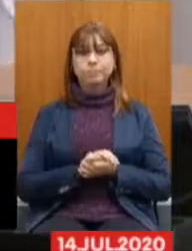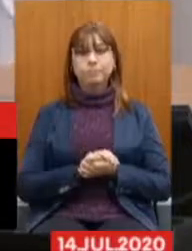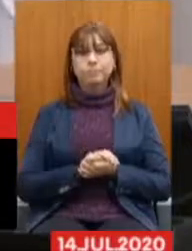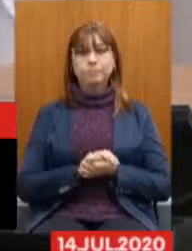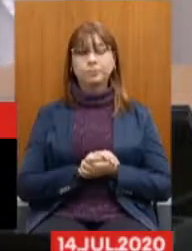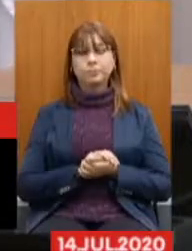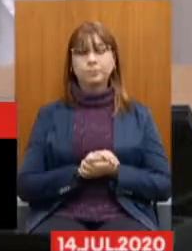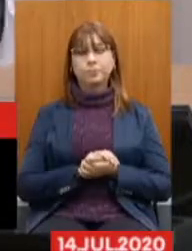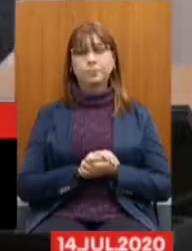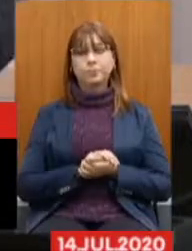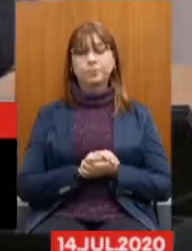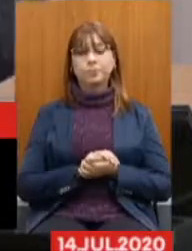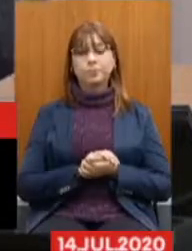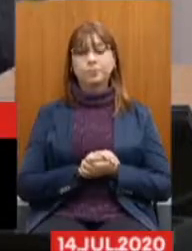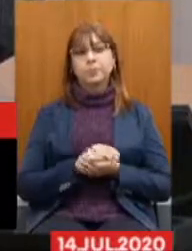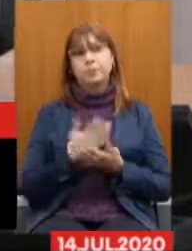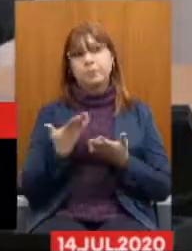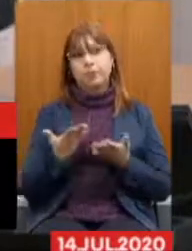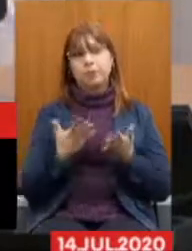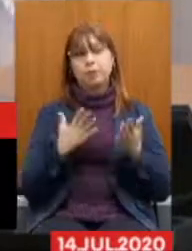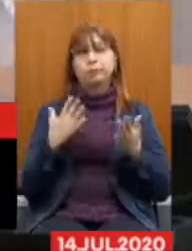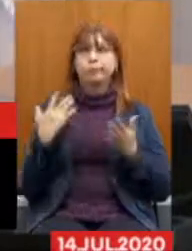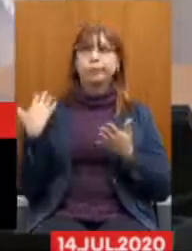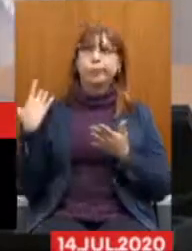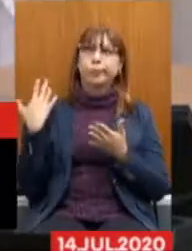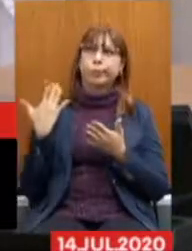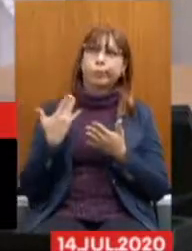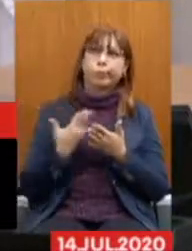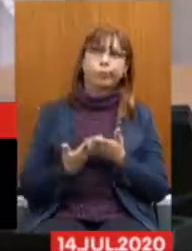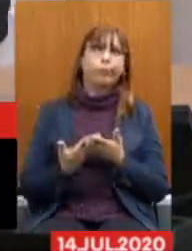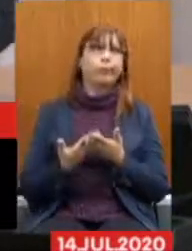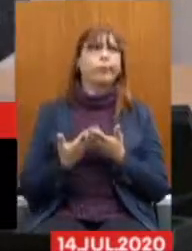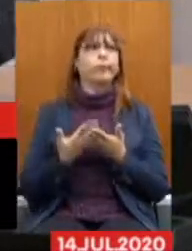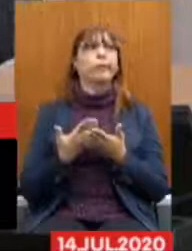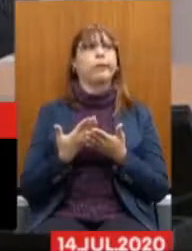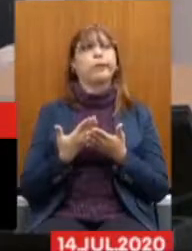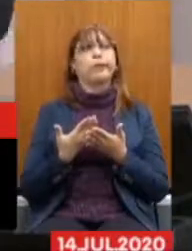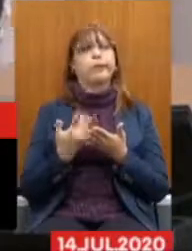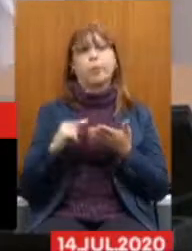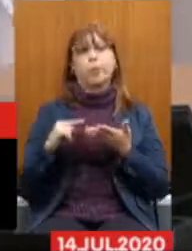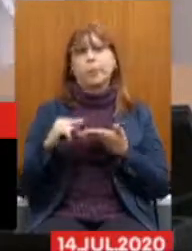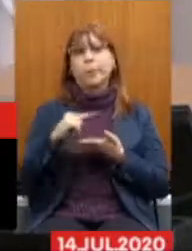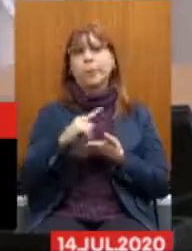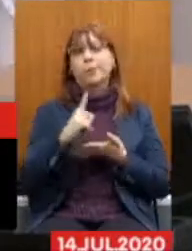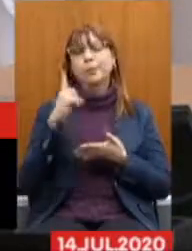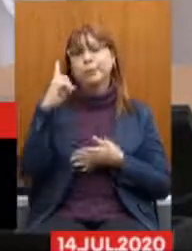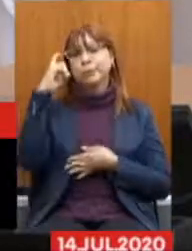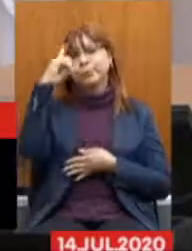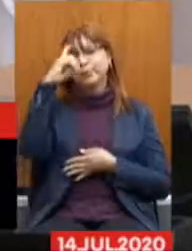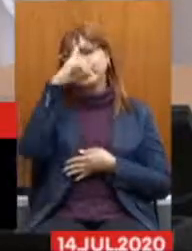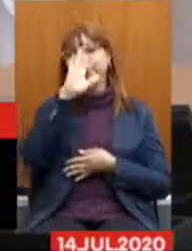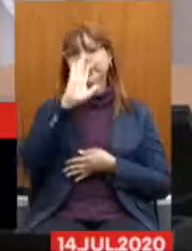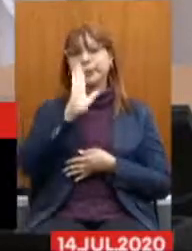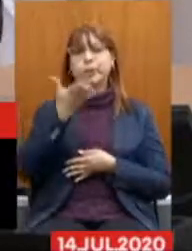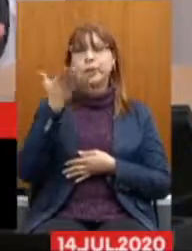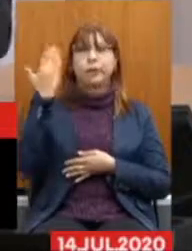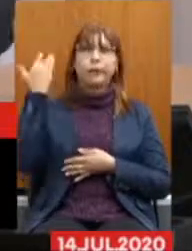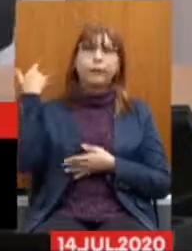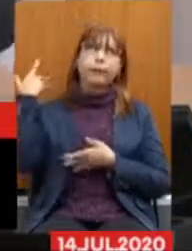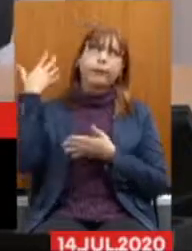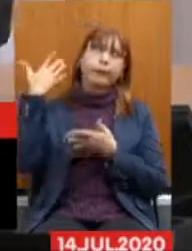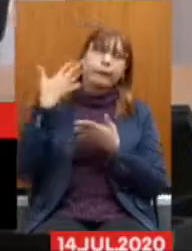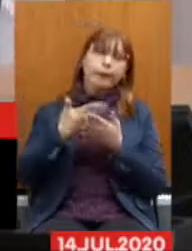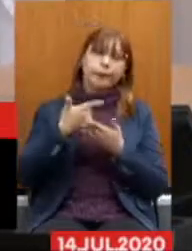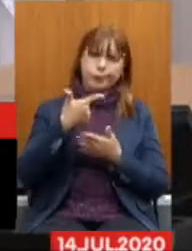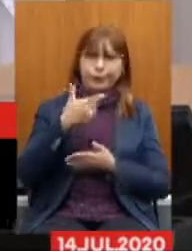Diante disso, de todas essas dificuldades que esses servidores vêm passando desde aquele período de 2013,